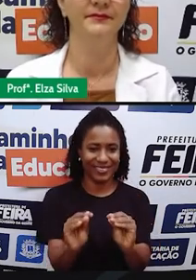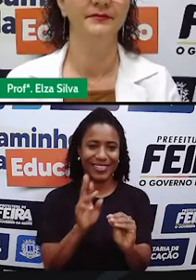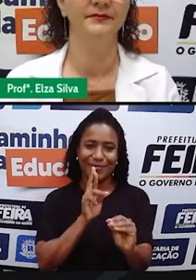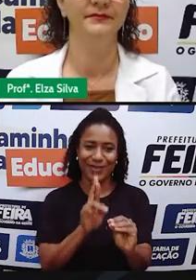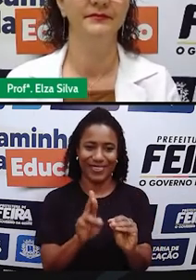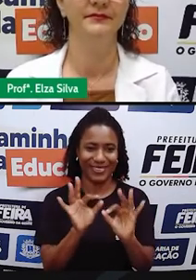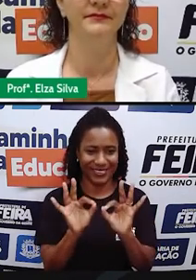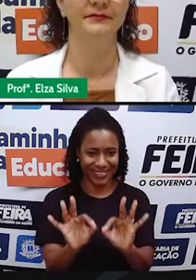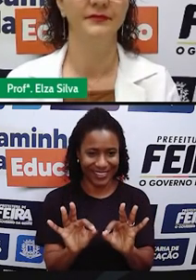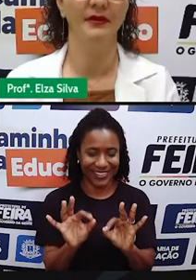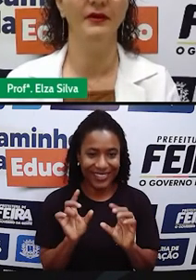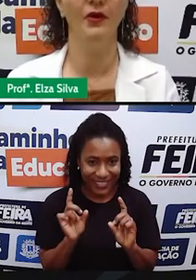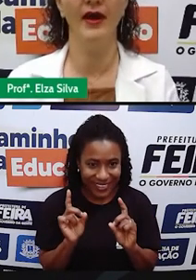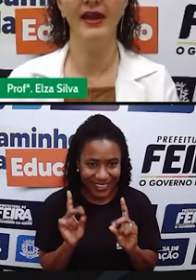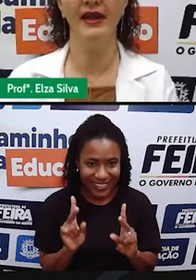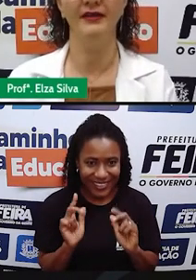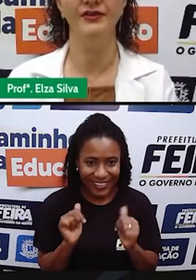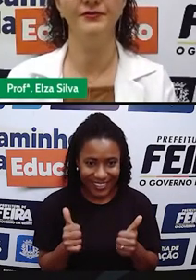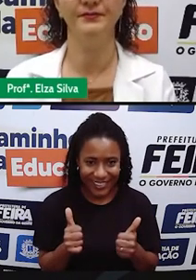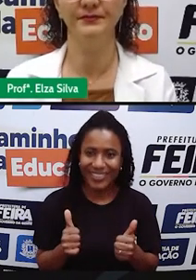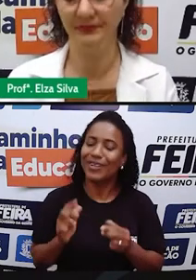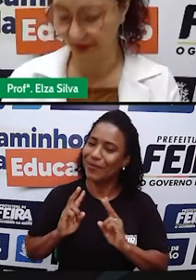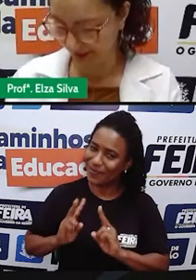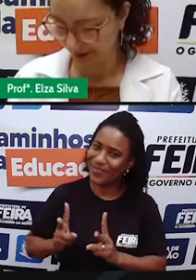Go ahead. Vamos continuar.